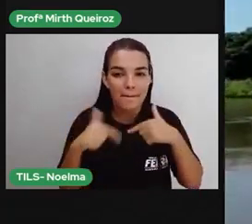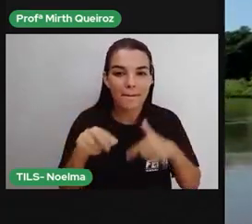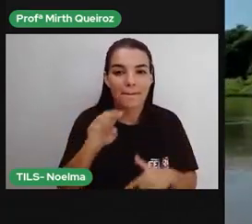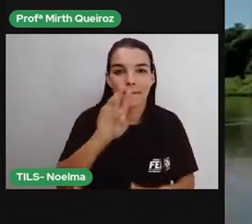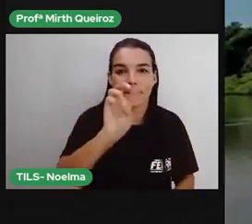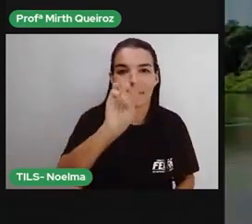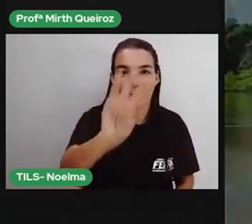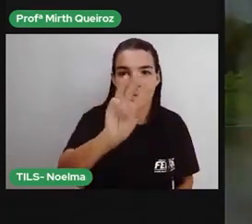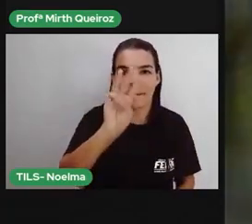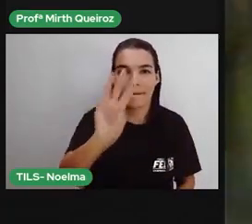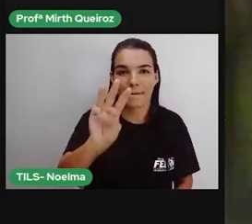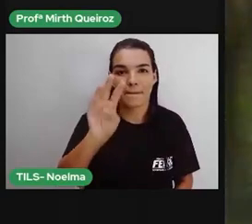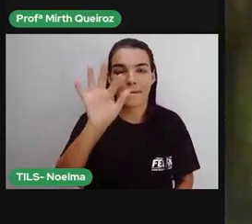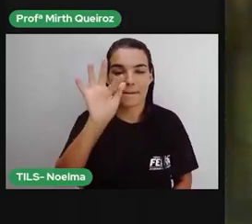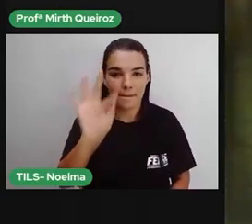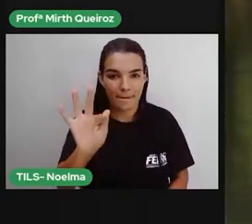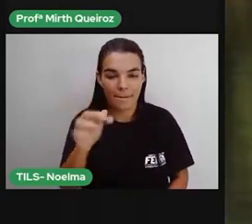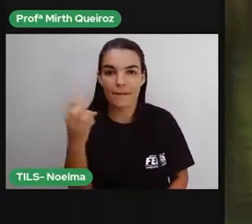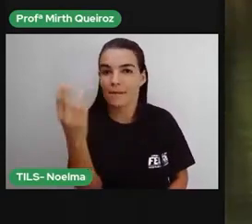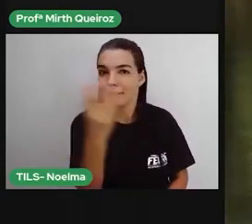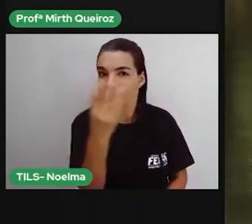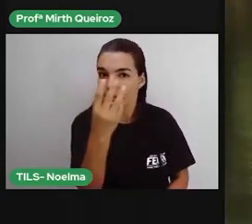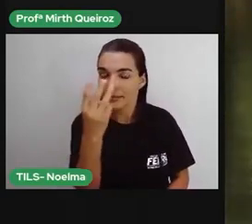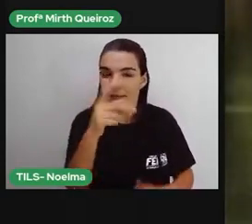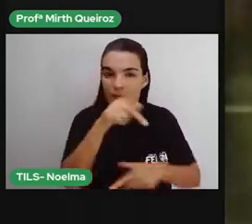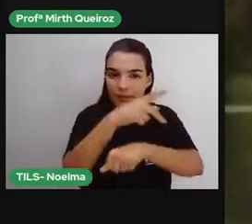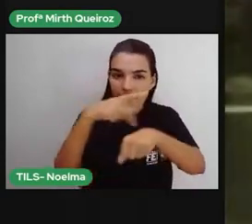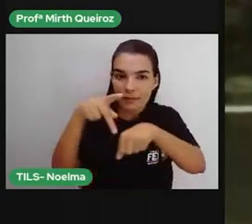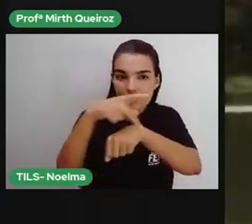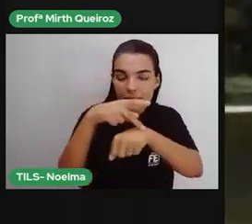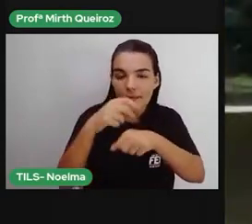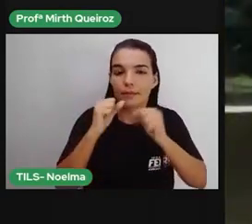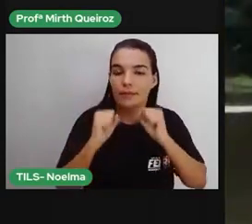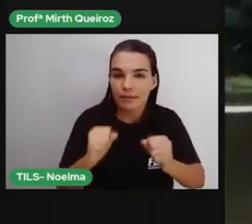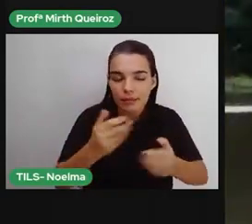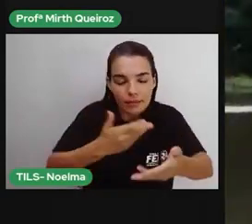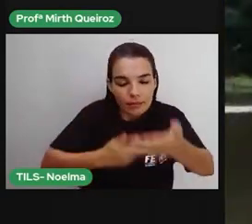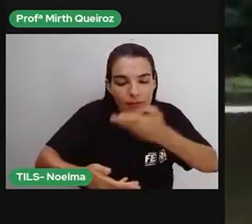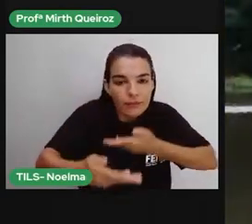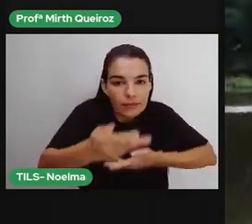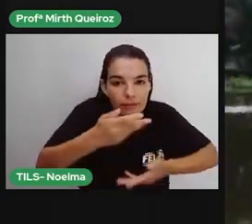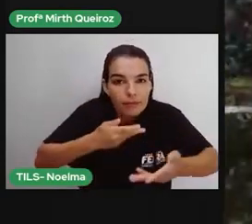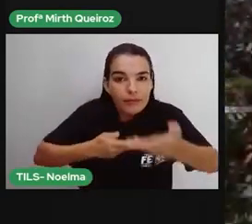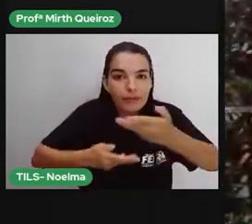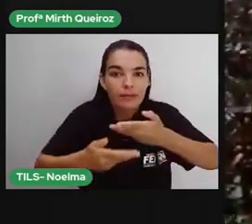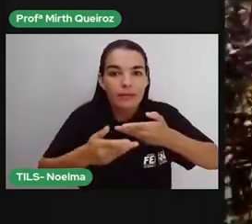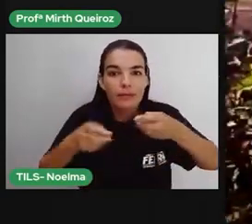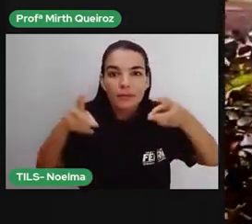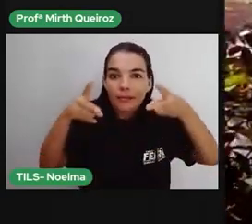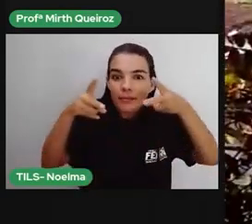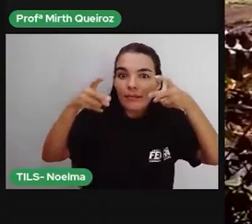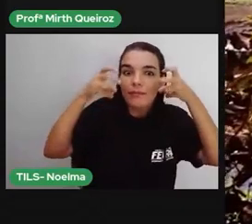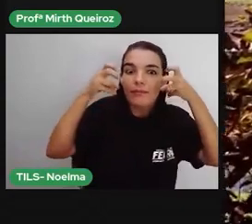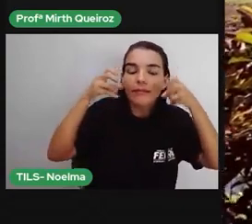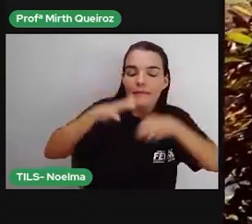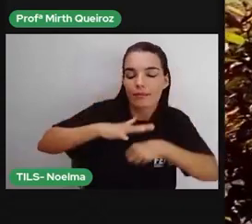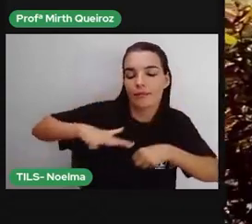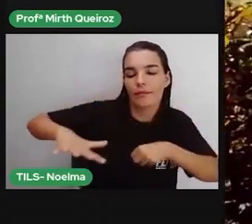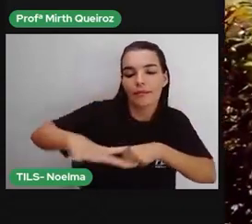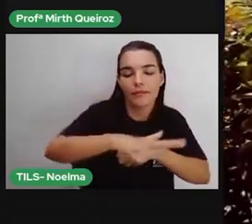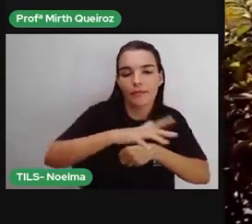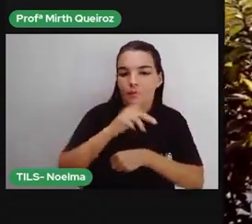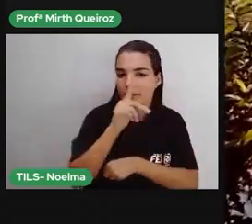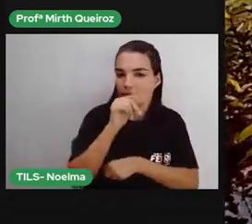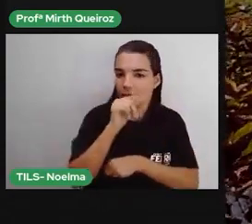nos três países permite a troca de experiências e ajuda a ampliar o olhar sobre a bacia hidrográfica como um todo.